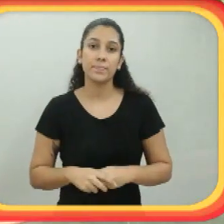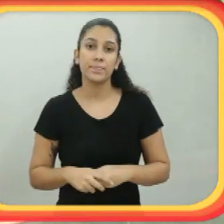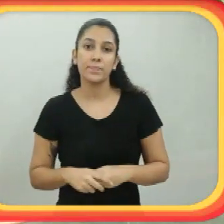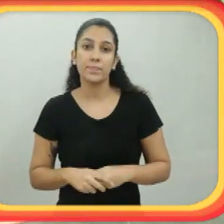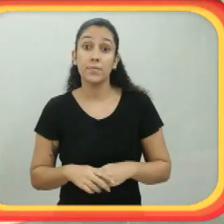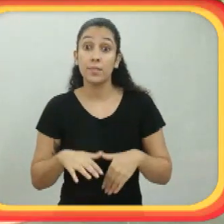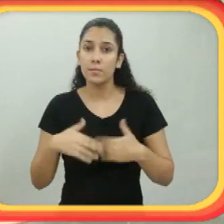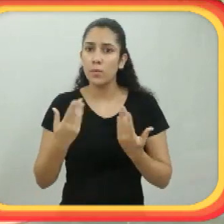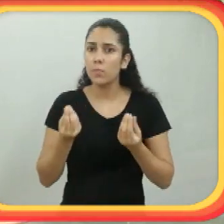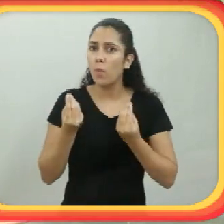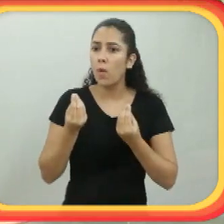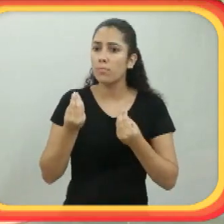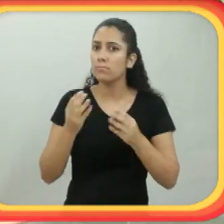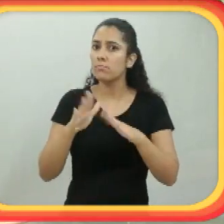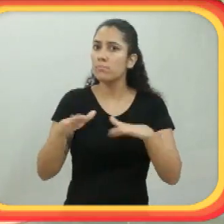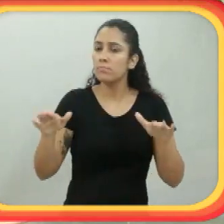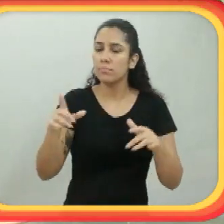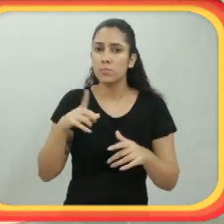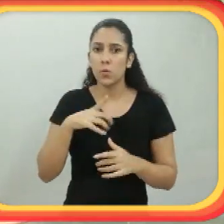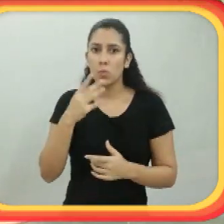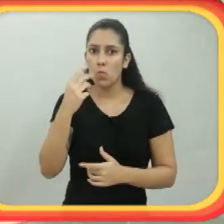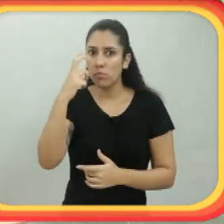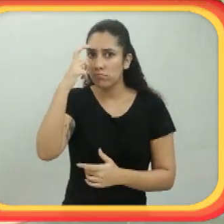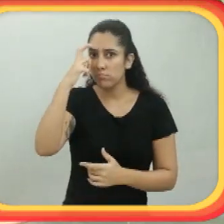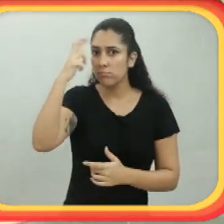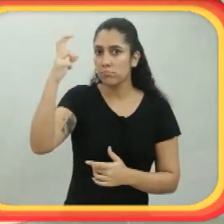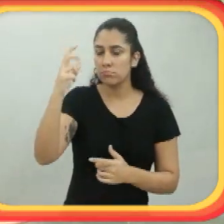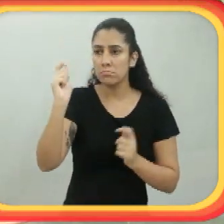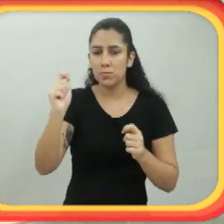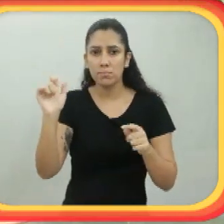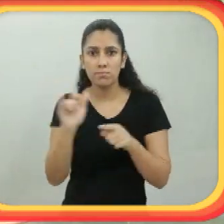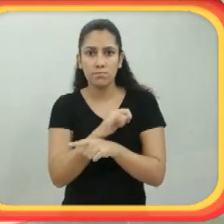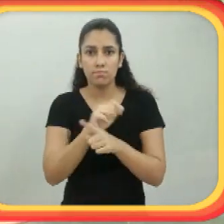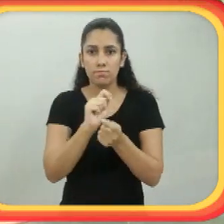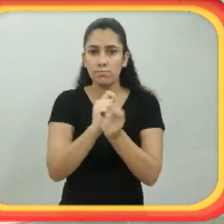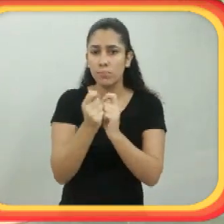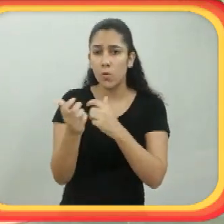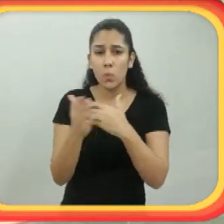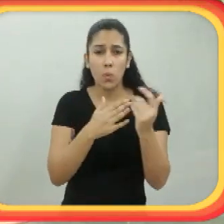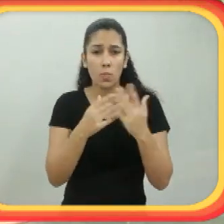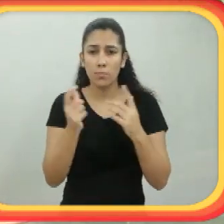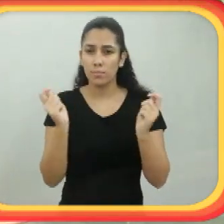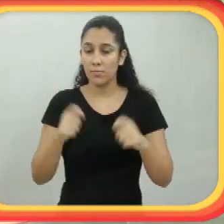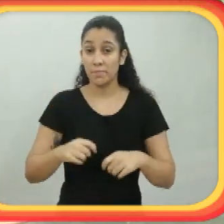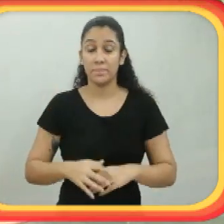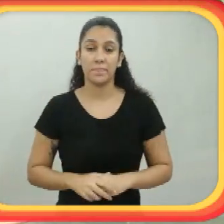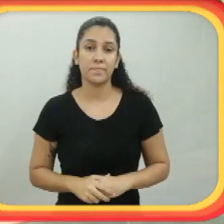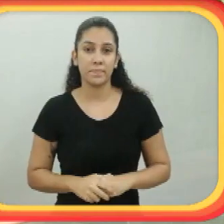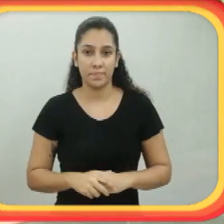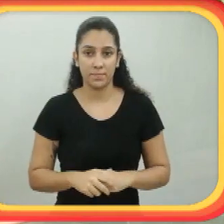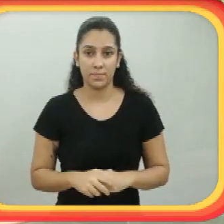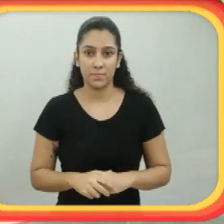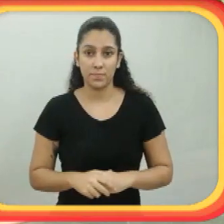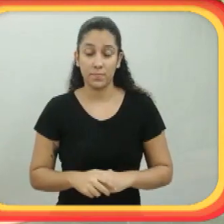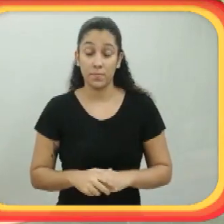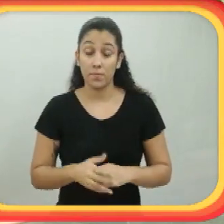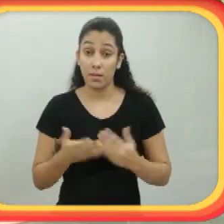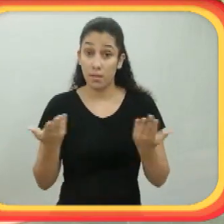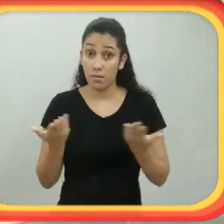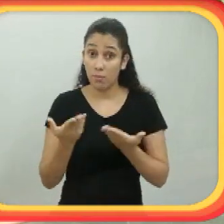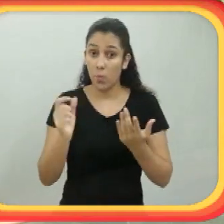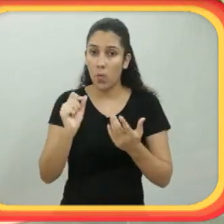sofrido às vezes, porque elas me deixam literalmente falando sozinha. Aquela coisa de pré-adolescente, né?